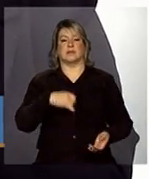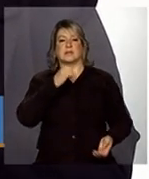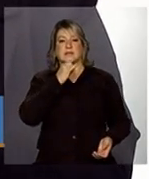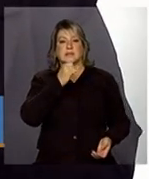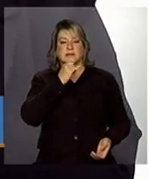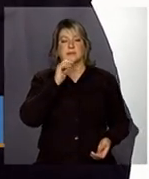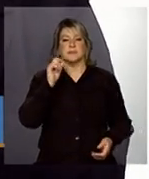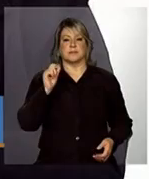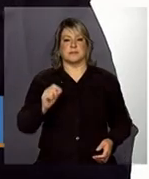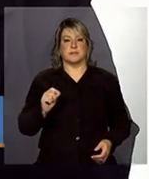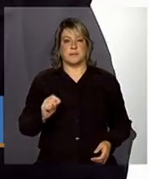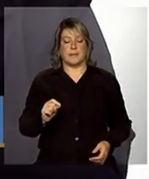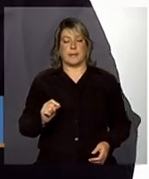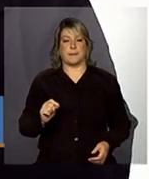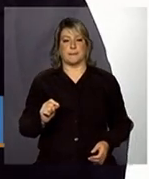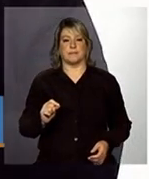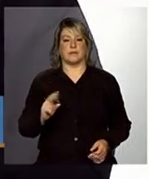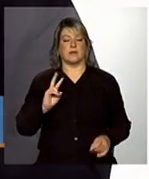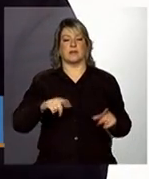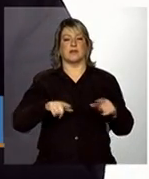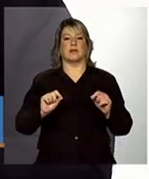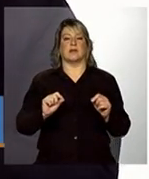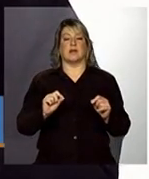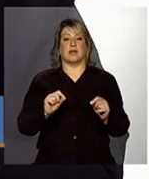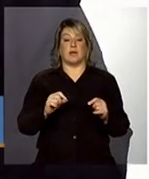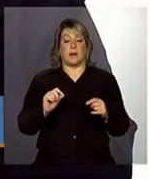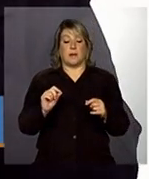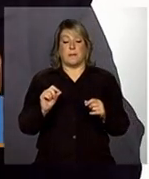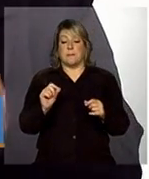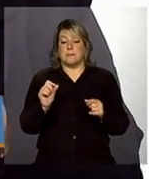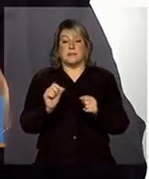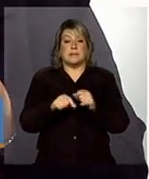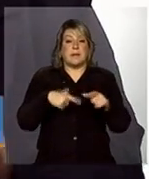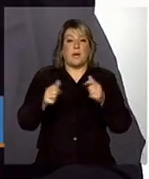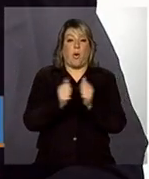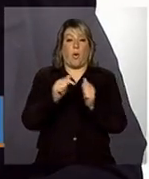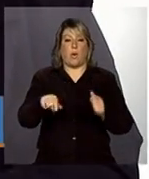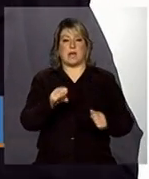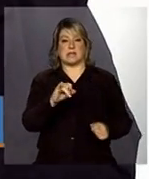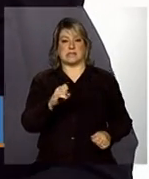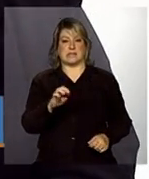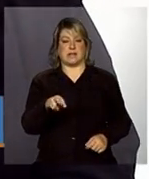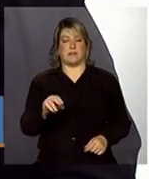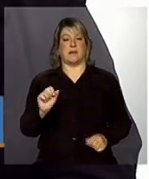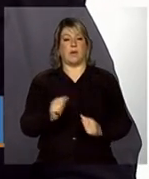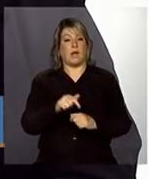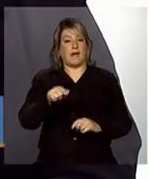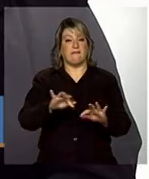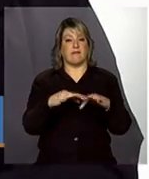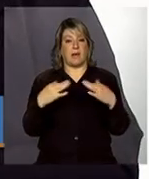gestão na perspectiva de mexer com o sistema, né? Para que essa família, de fato,